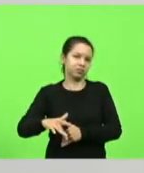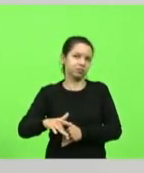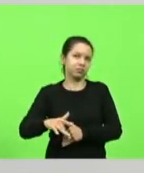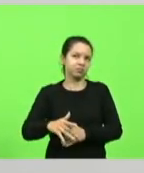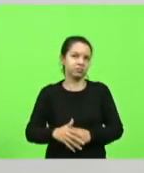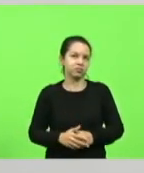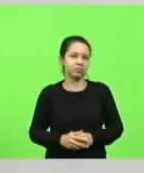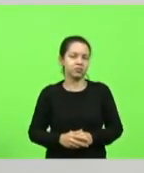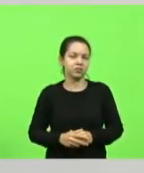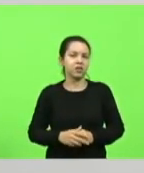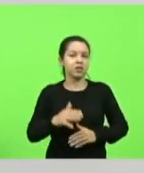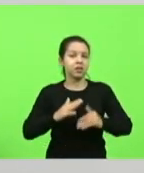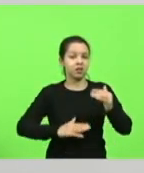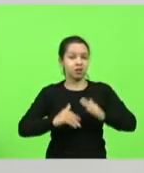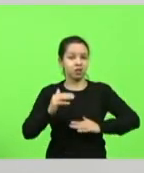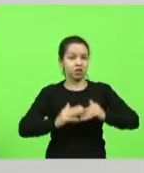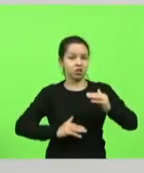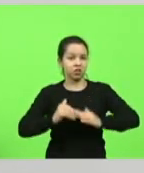das atividades